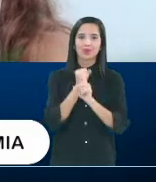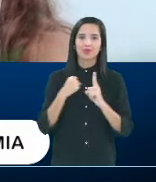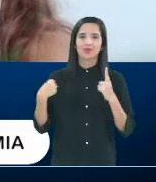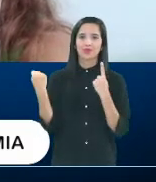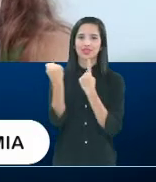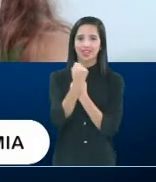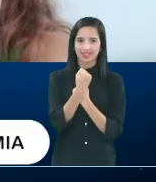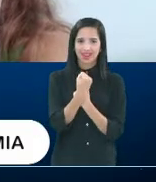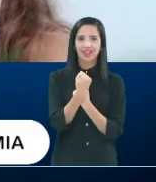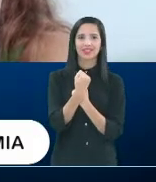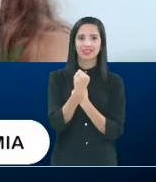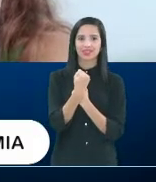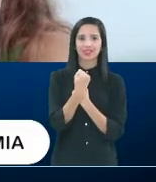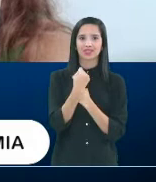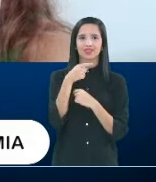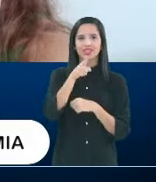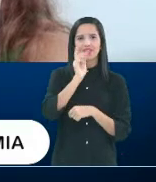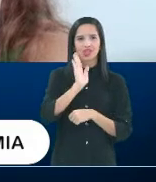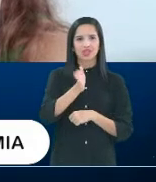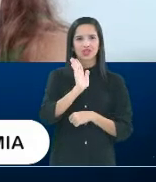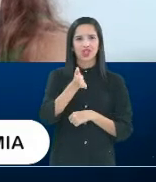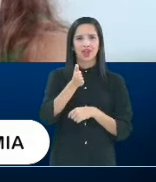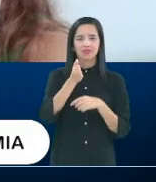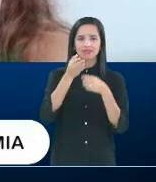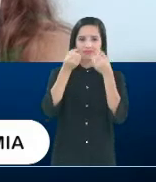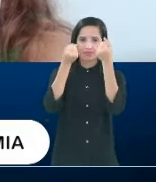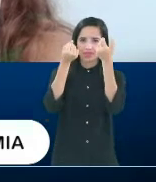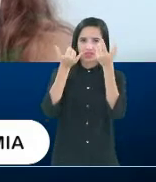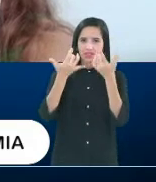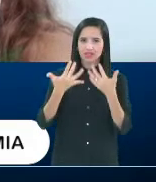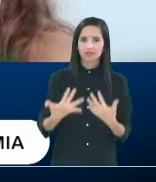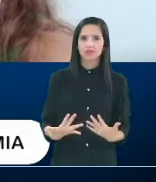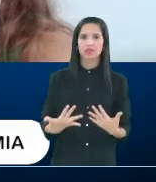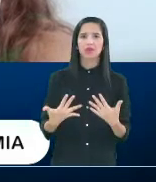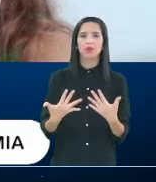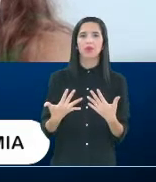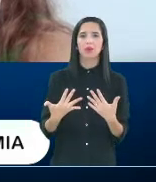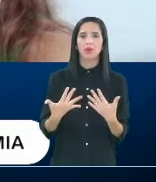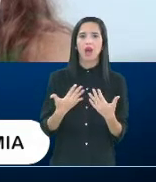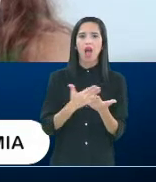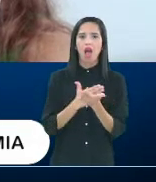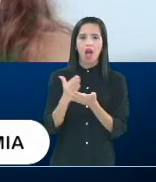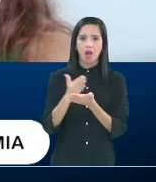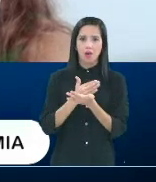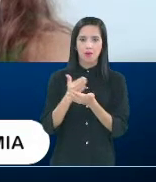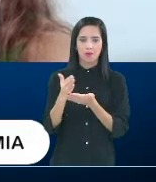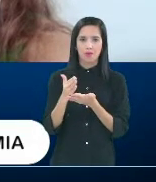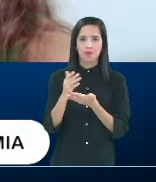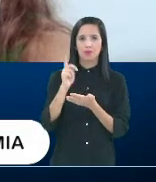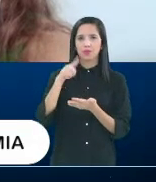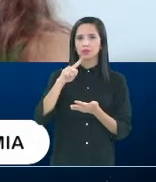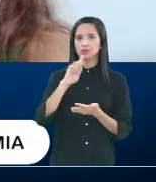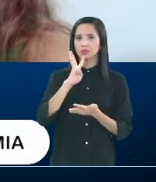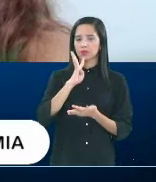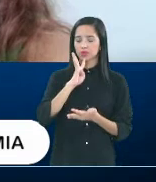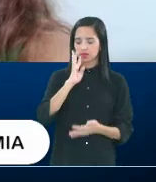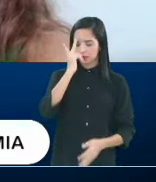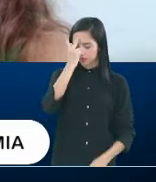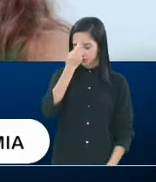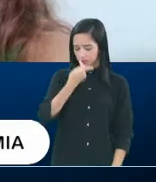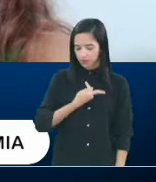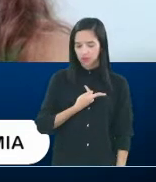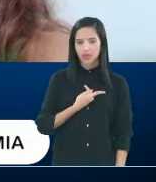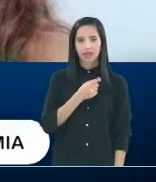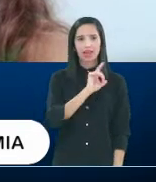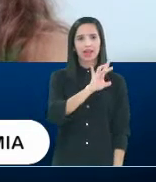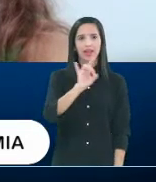Aí, a senhora já deu algumas dicas, e a receita é do conhecimento individual, né? Para que